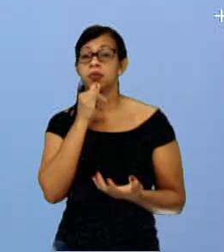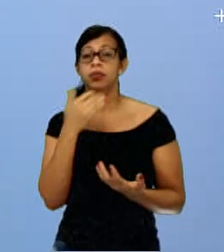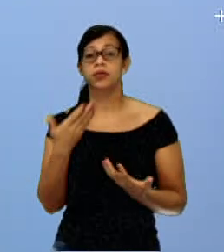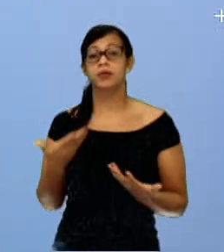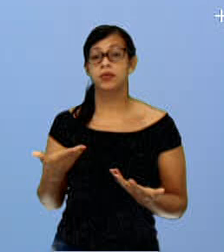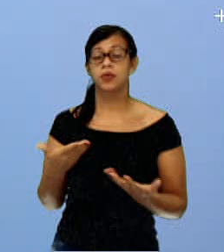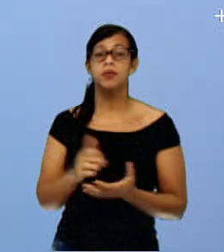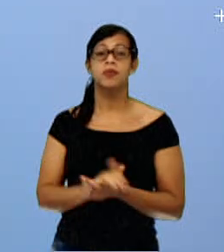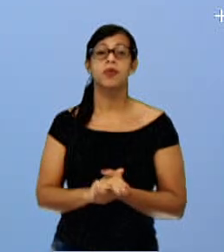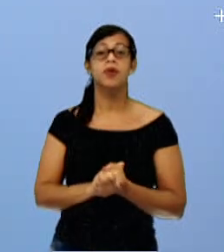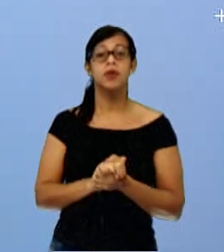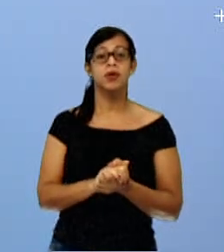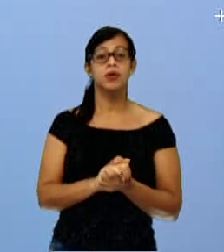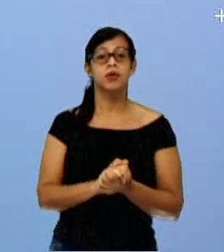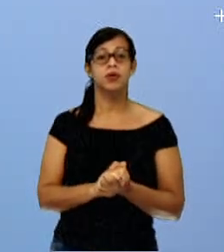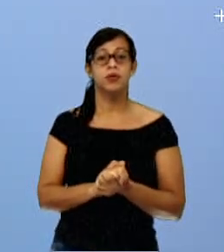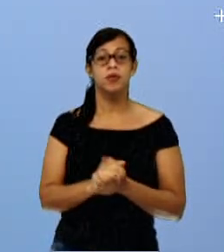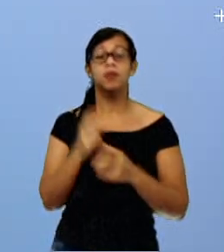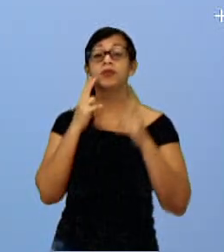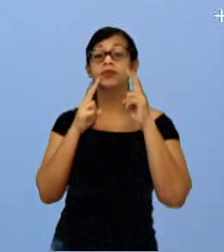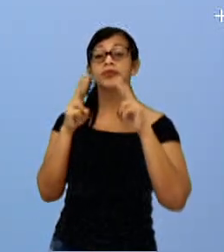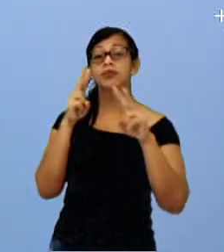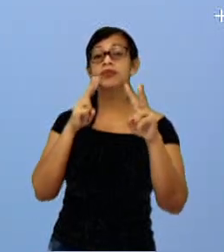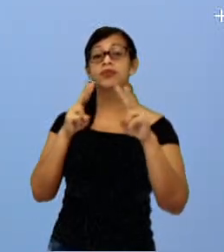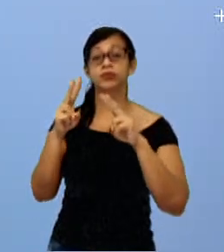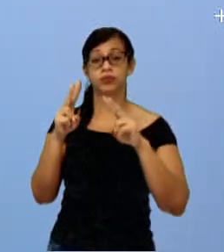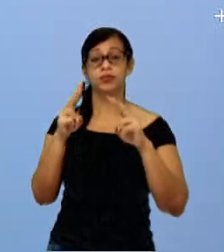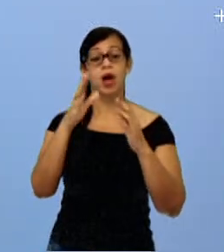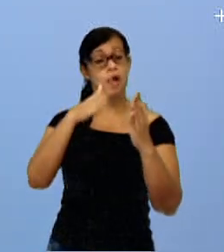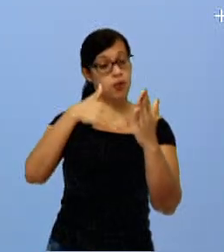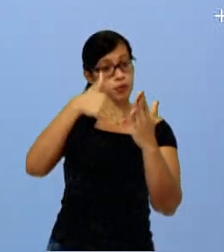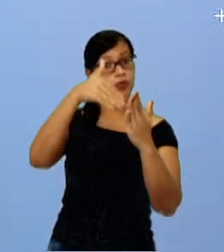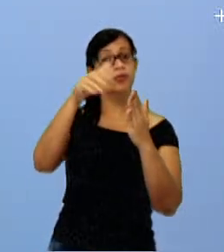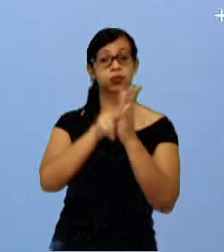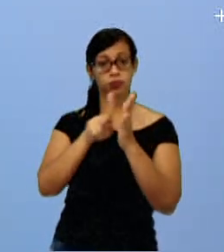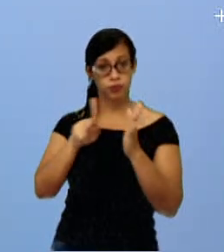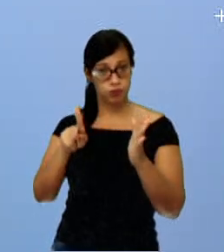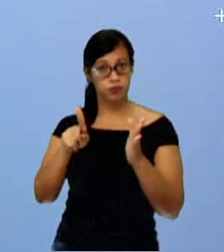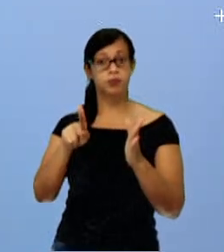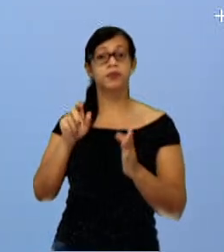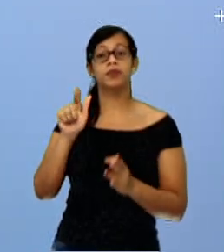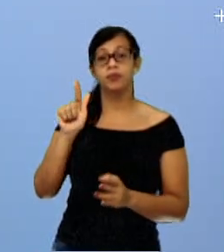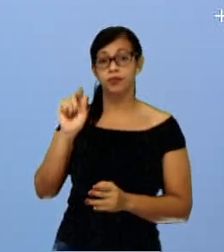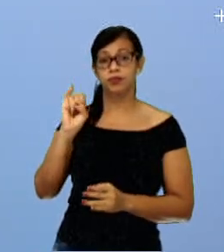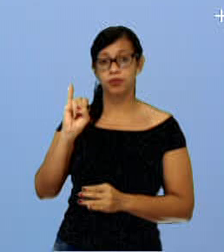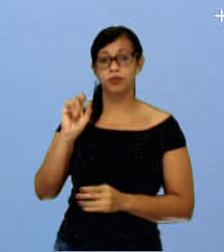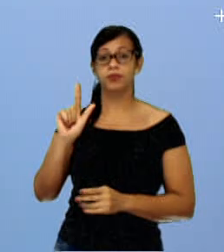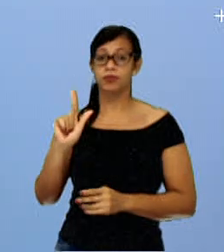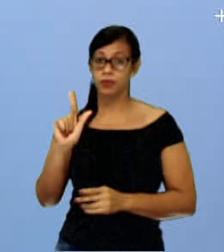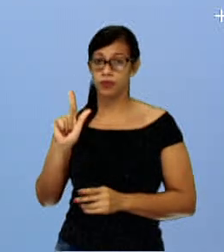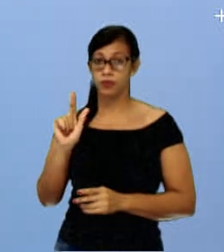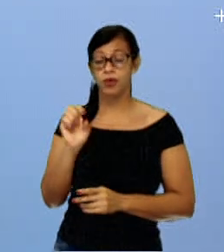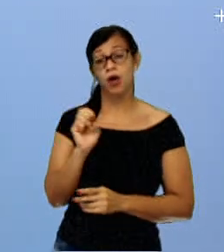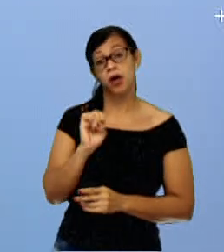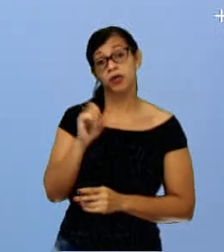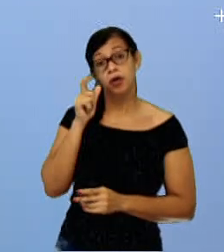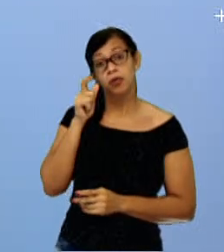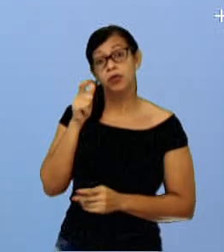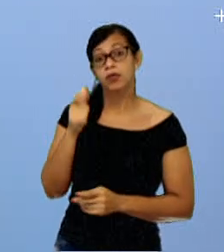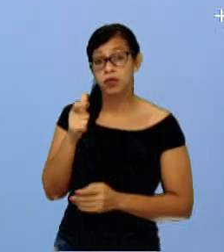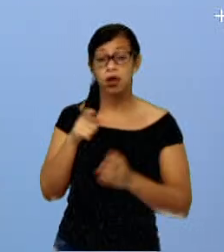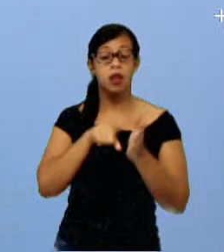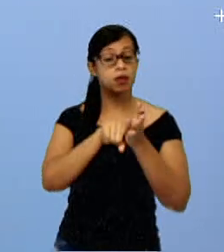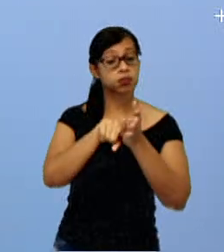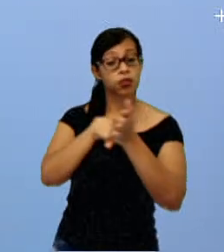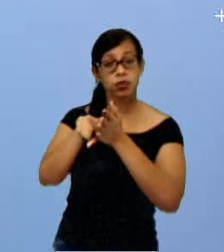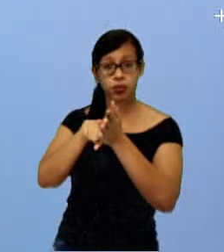das pinturas dele, Menina Dormindo, né, de 1984. Então, quem tiver também curiosidade, pode pesquisar que você vai encontrar, é, é, na